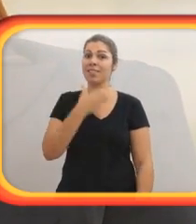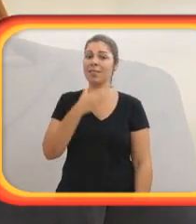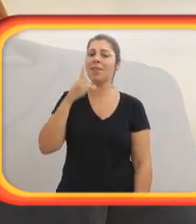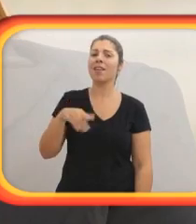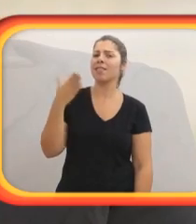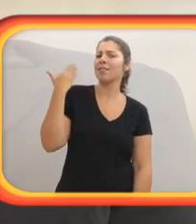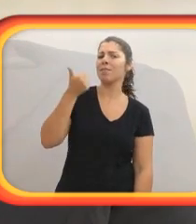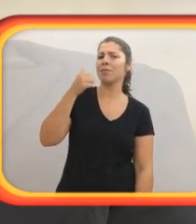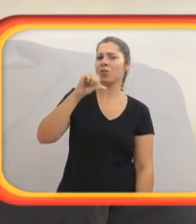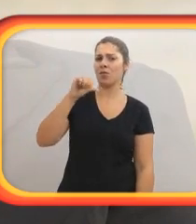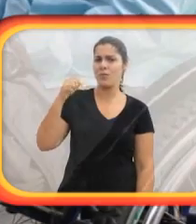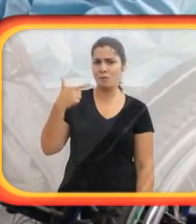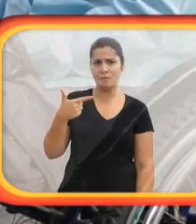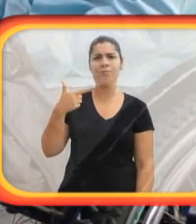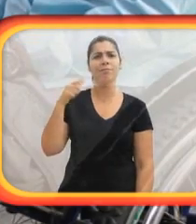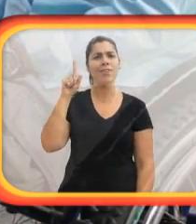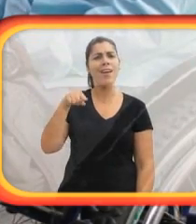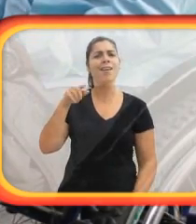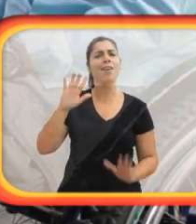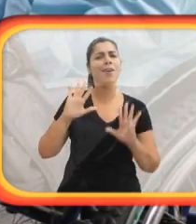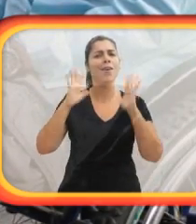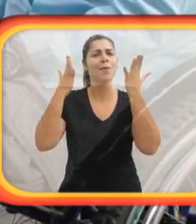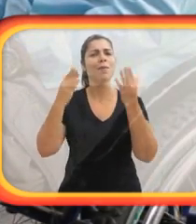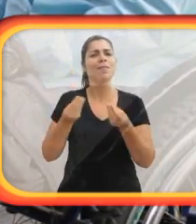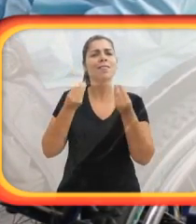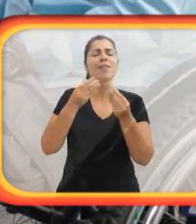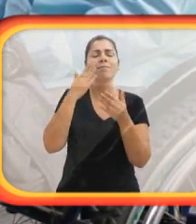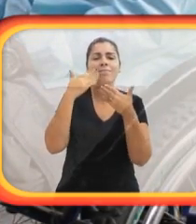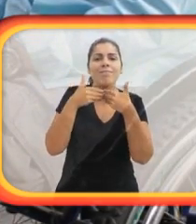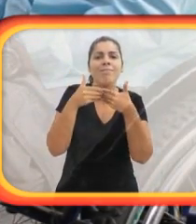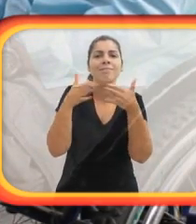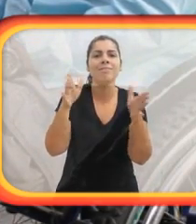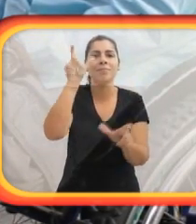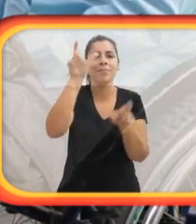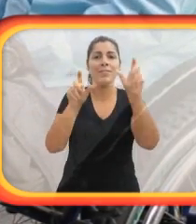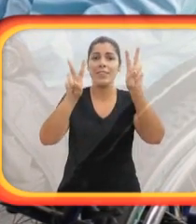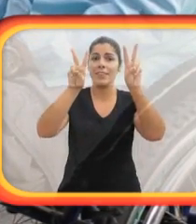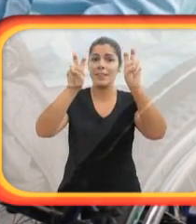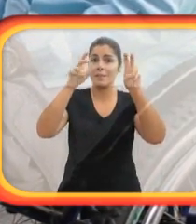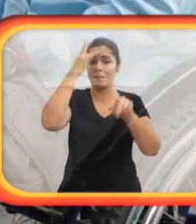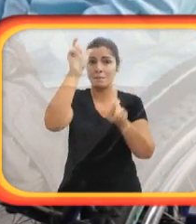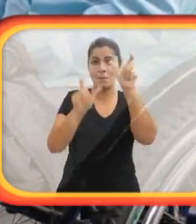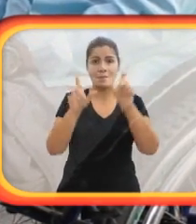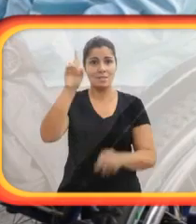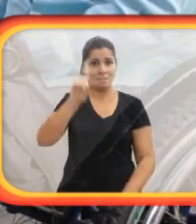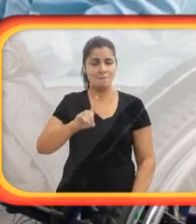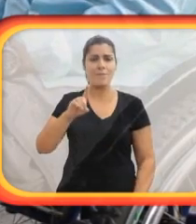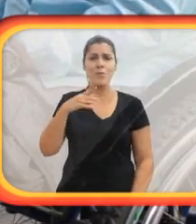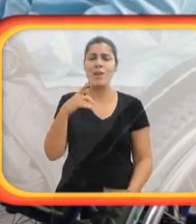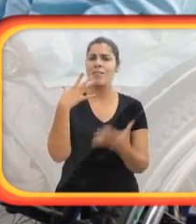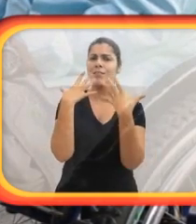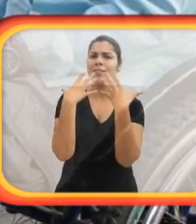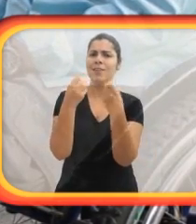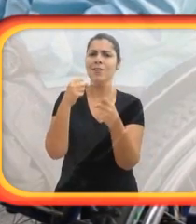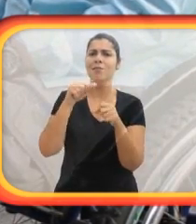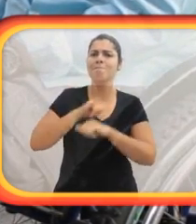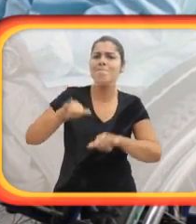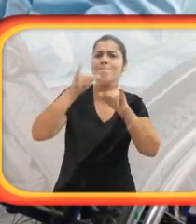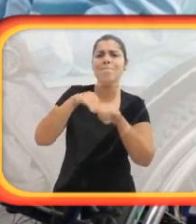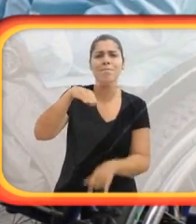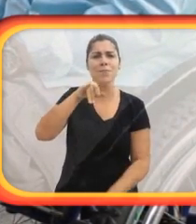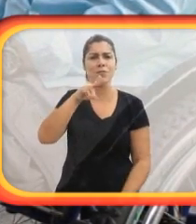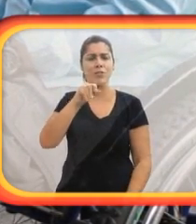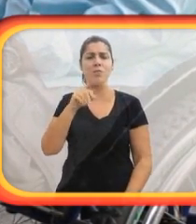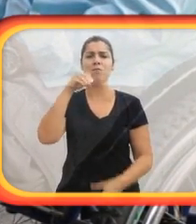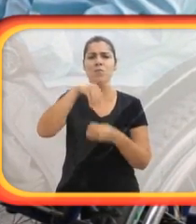dúvida, a importância é gigantesca. A ONU, ela celebra vários dias internacionais, dias mundiais. O dia